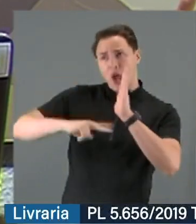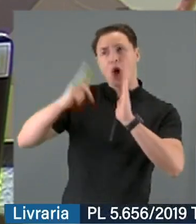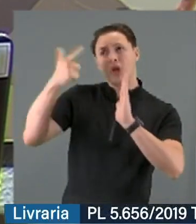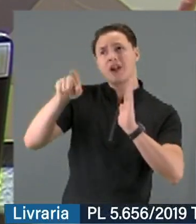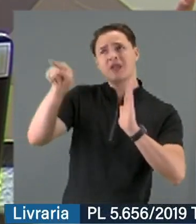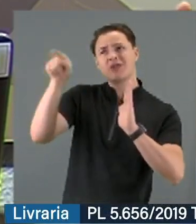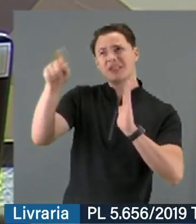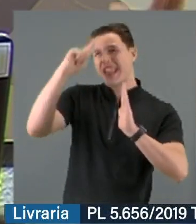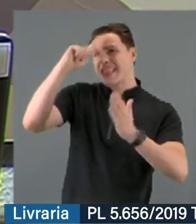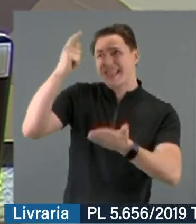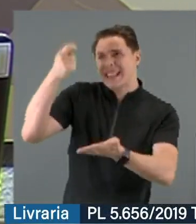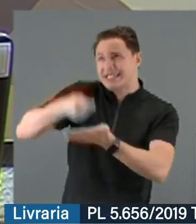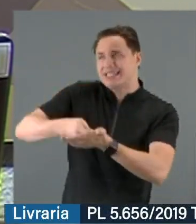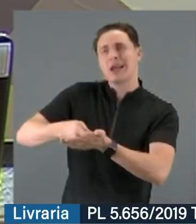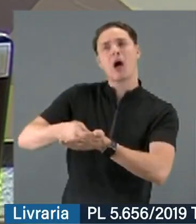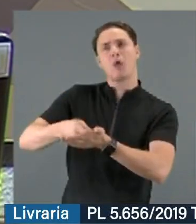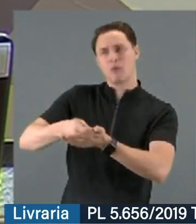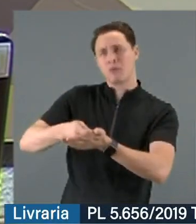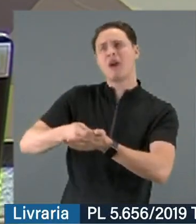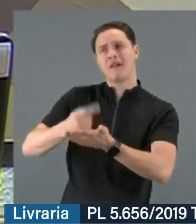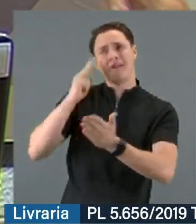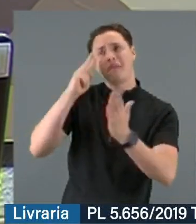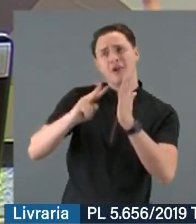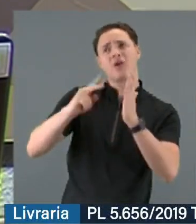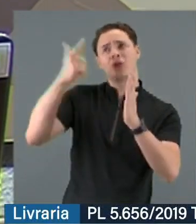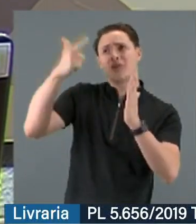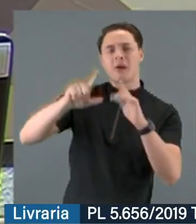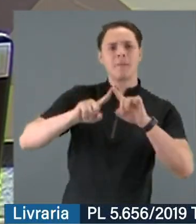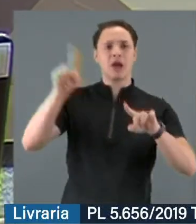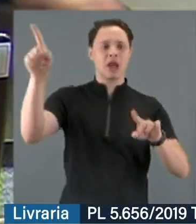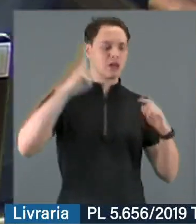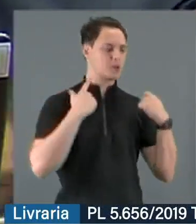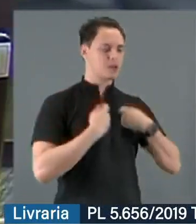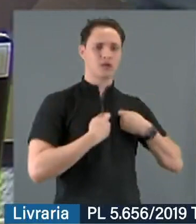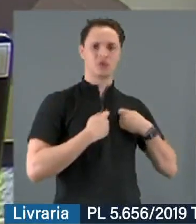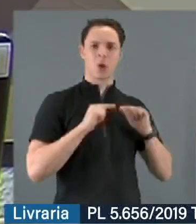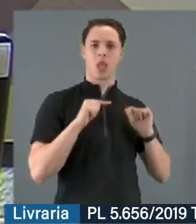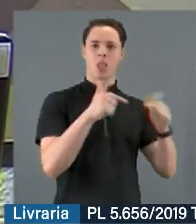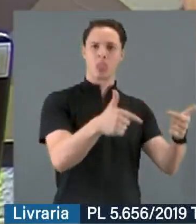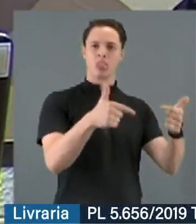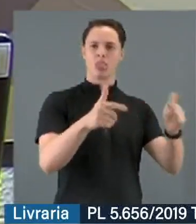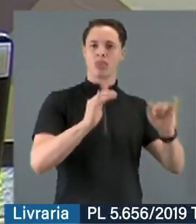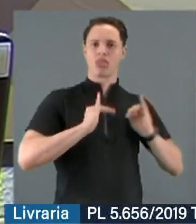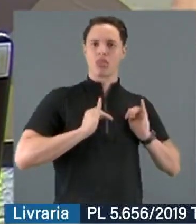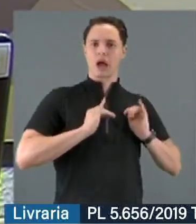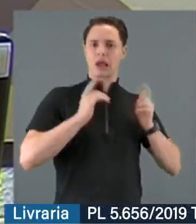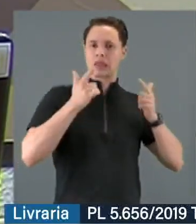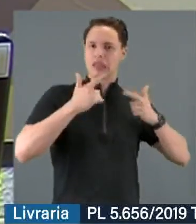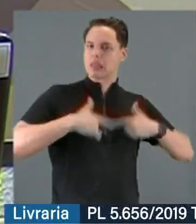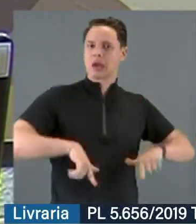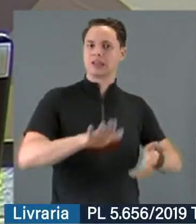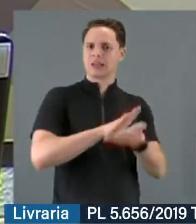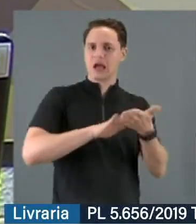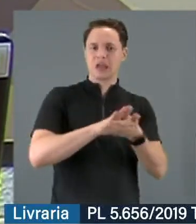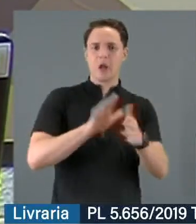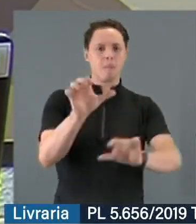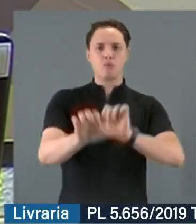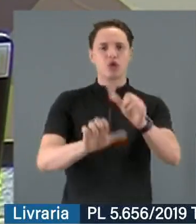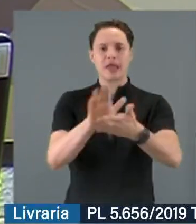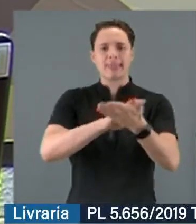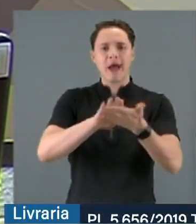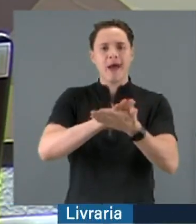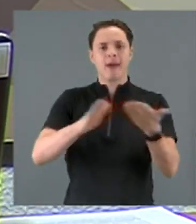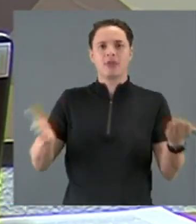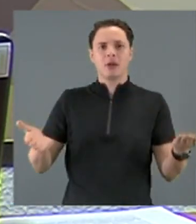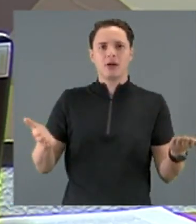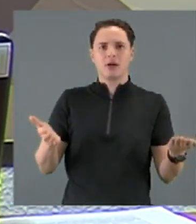Público Federal, e mesmo assim o ministro não toma nenhuma atitude, nem de mudar a decisão e nem de submeter à